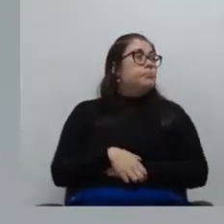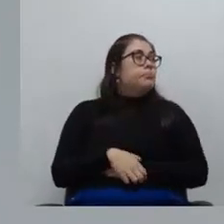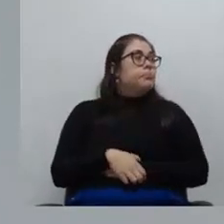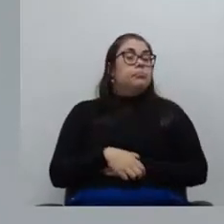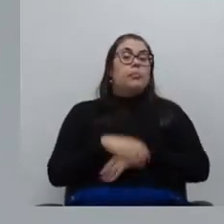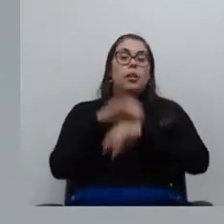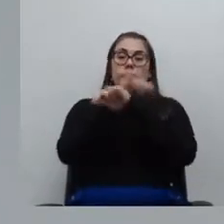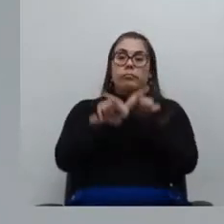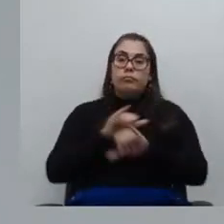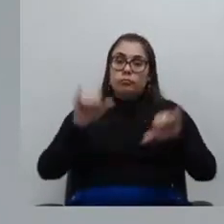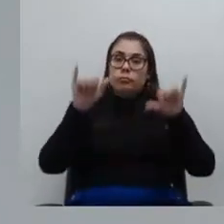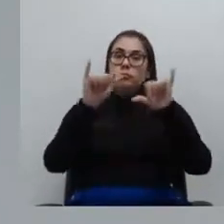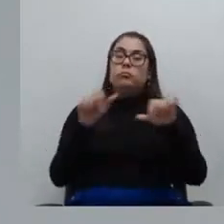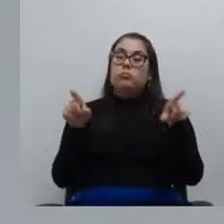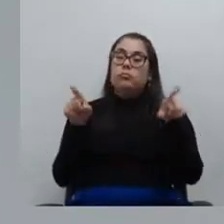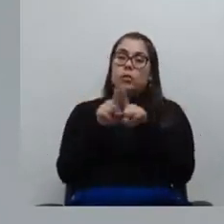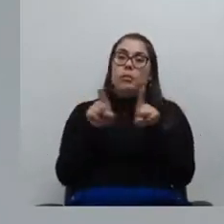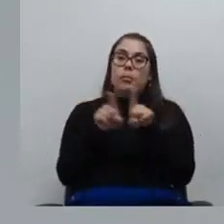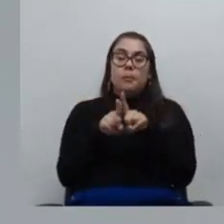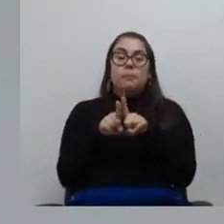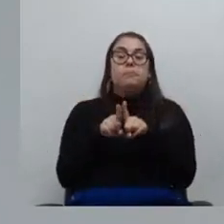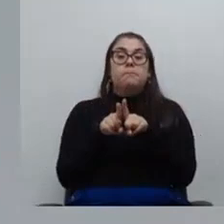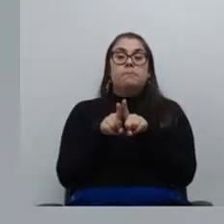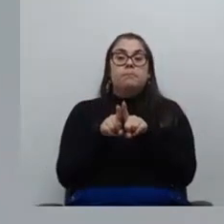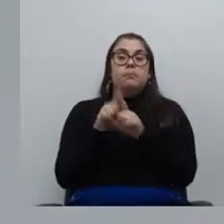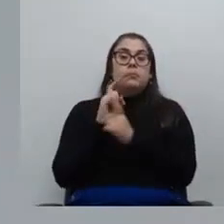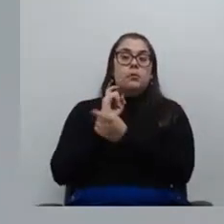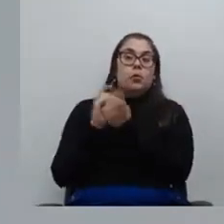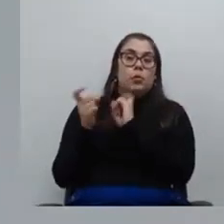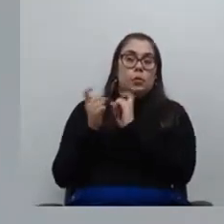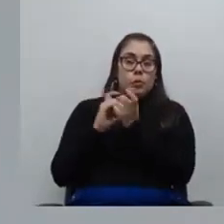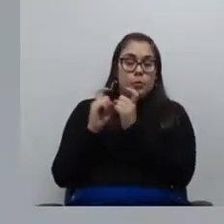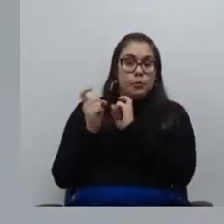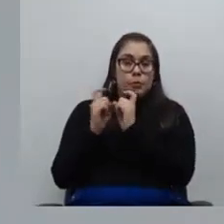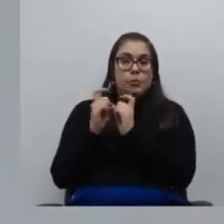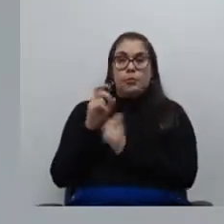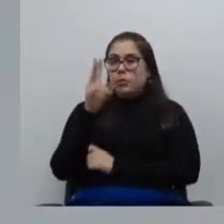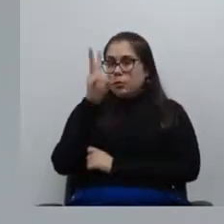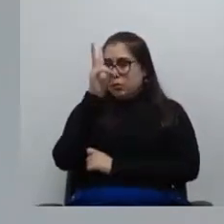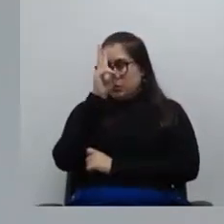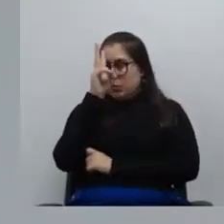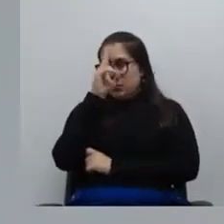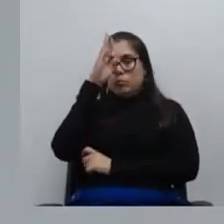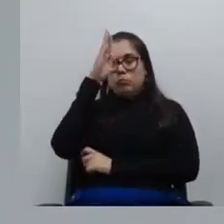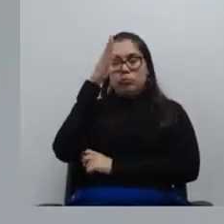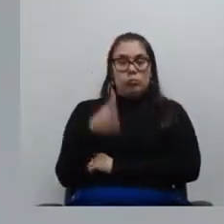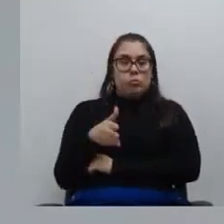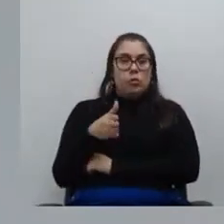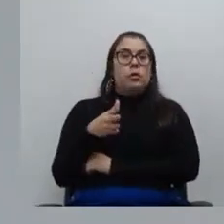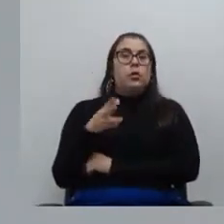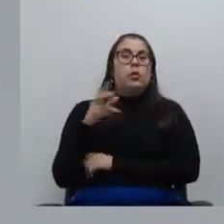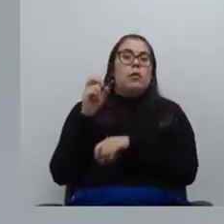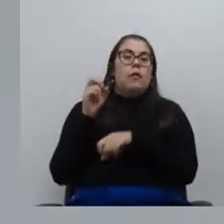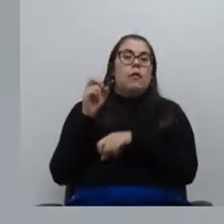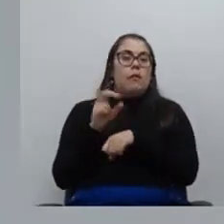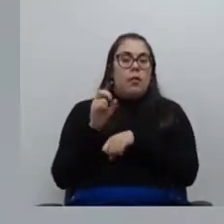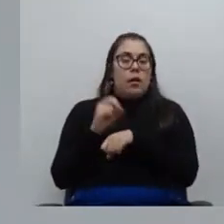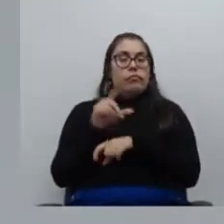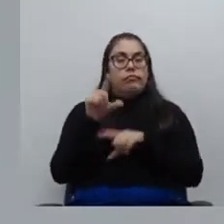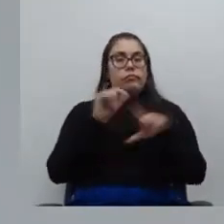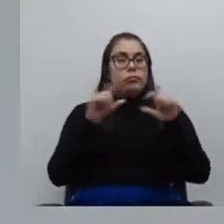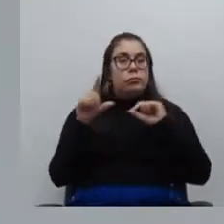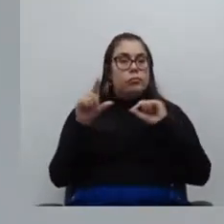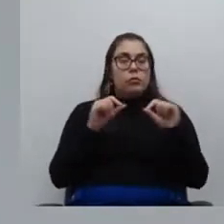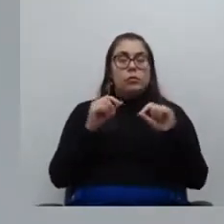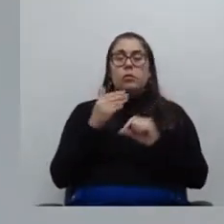Anuncio também, já foi anunciado que faremos a reuniões de itineranças na segunda-feira com as vagas que ainda estavam pendentes de escolha foi um